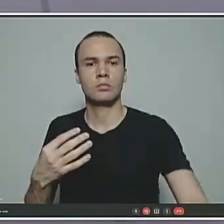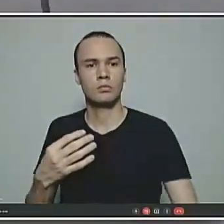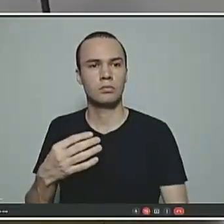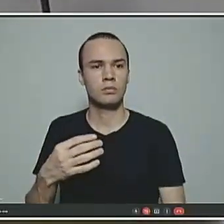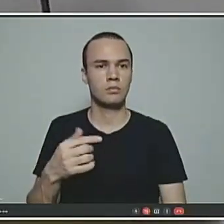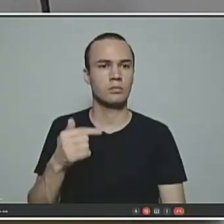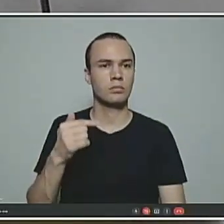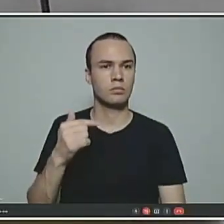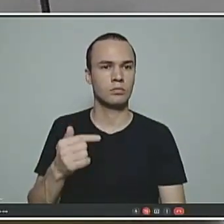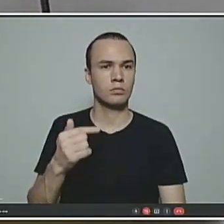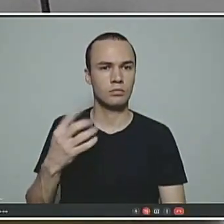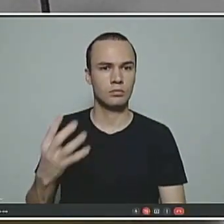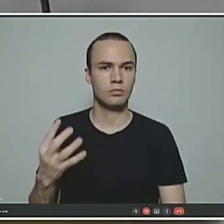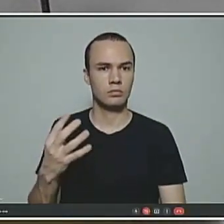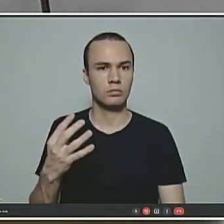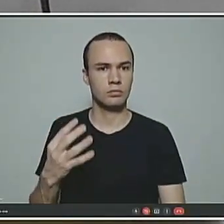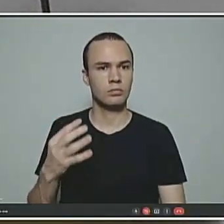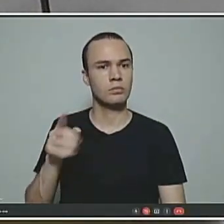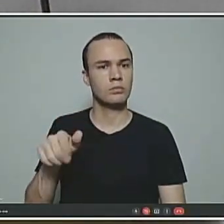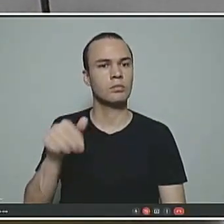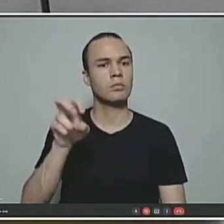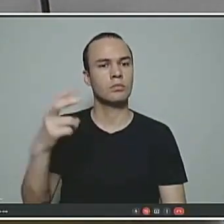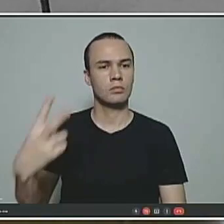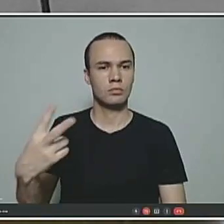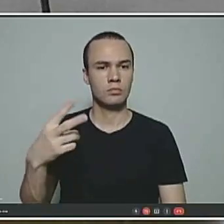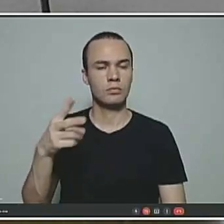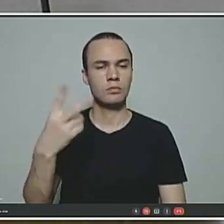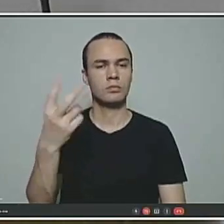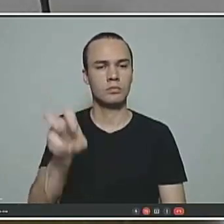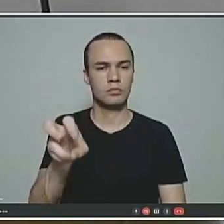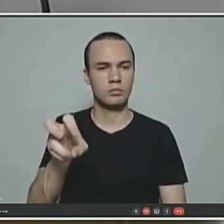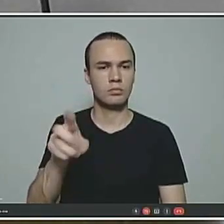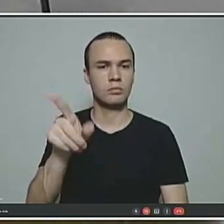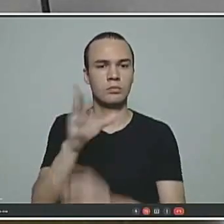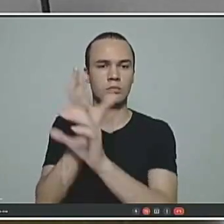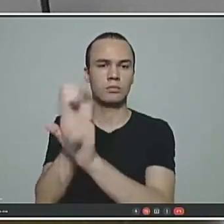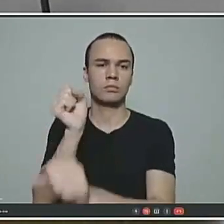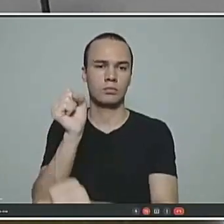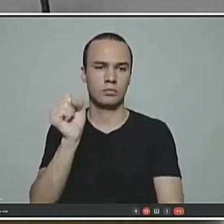dizer que eu tenho que ter 52, 25, 25, e somar